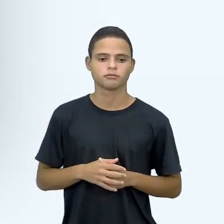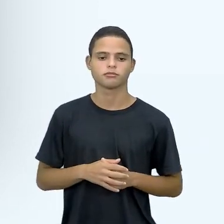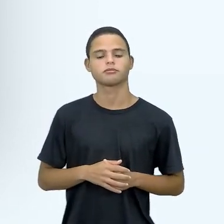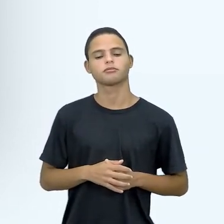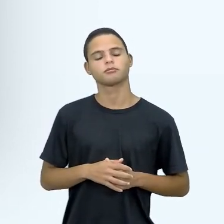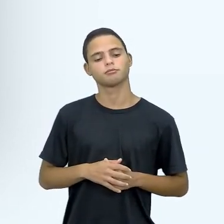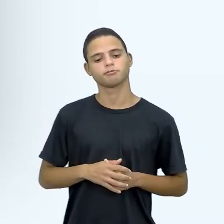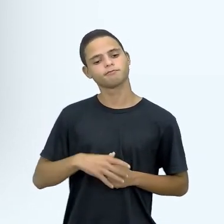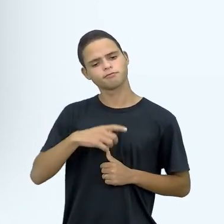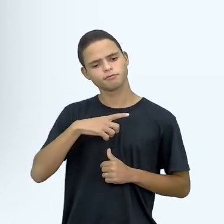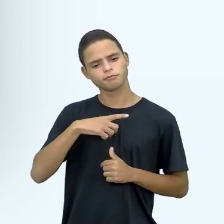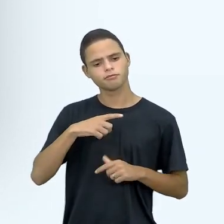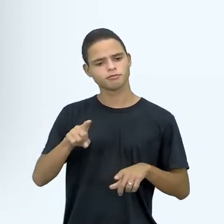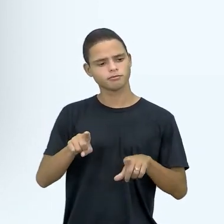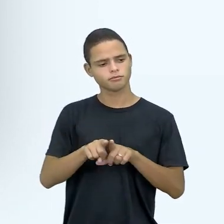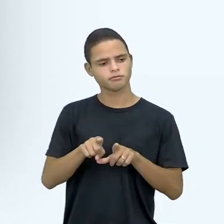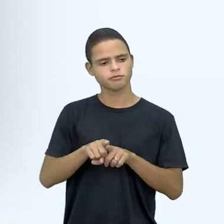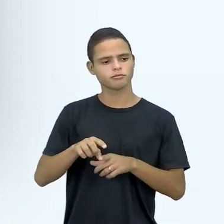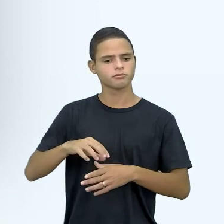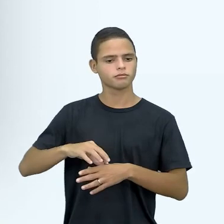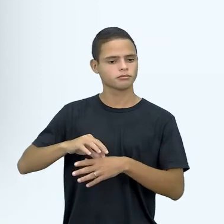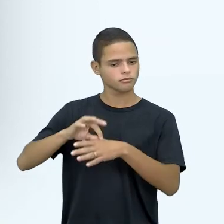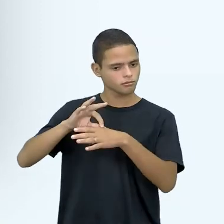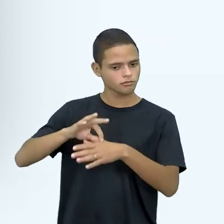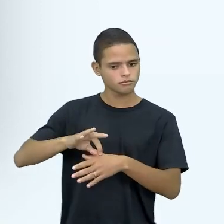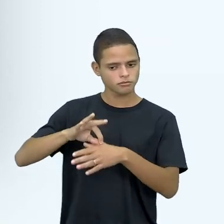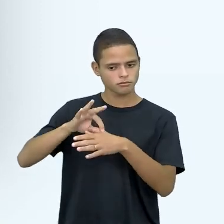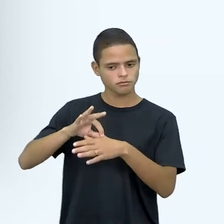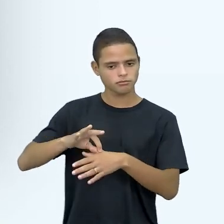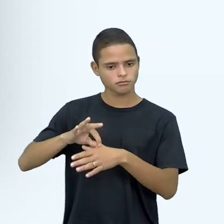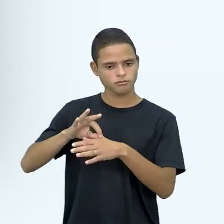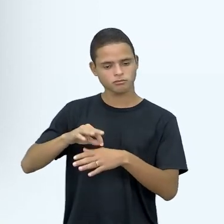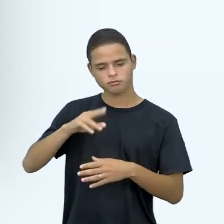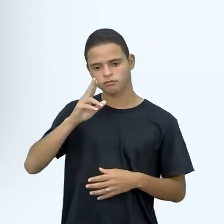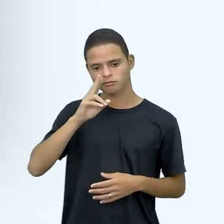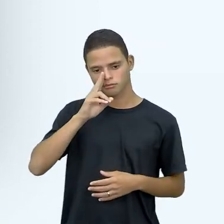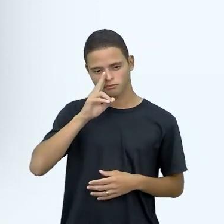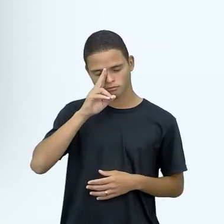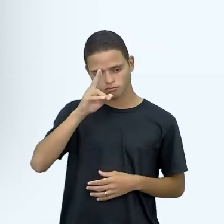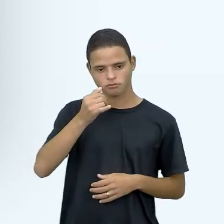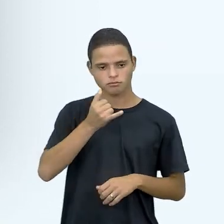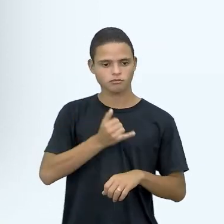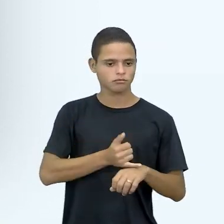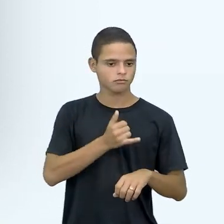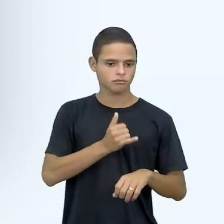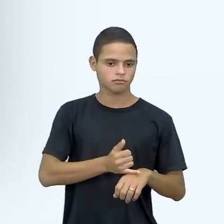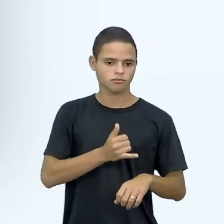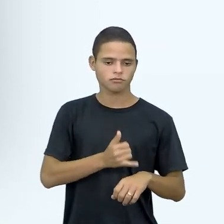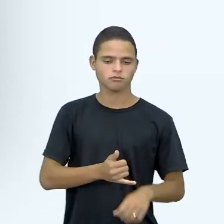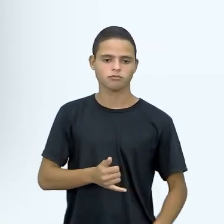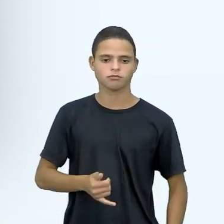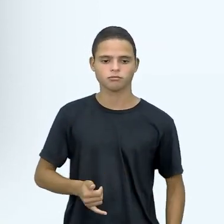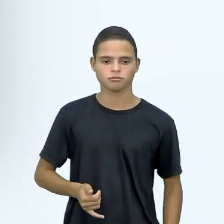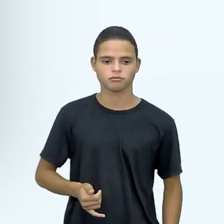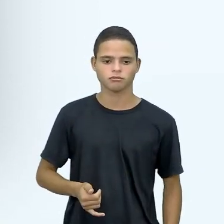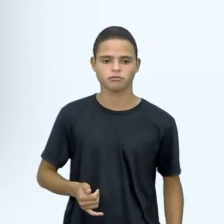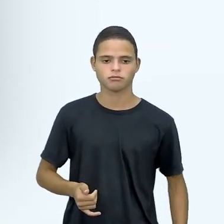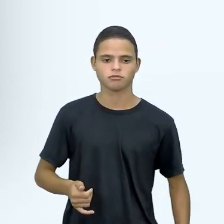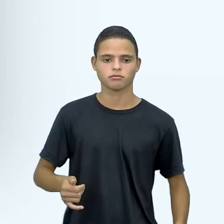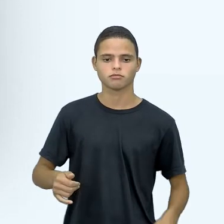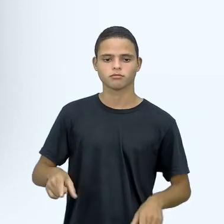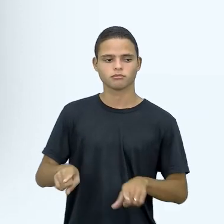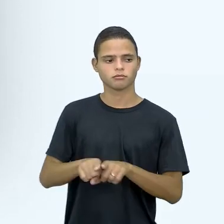ter as carnes, né, que são alimentos ricos em ferro, principalmente as carnes vermelhas, né, e também os